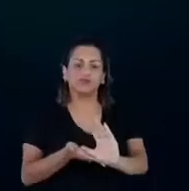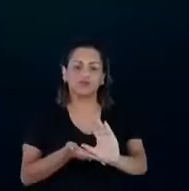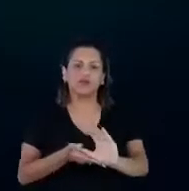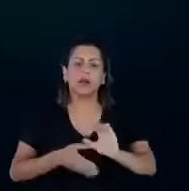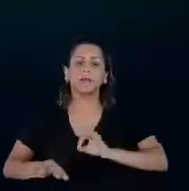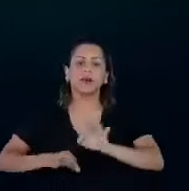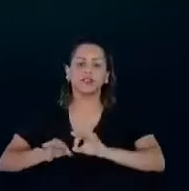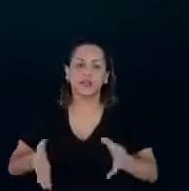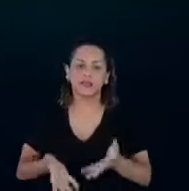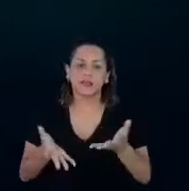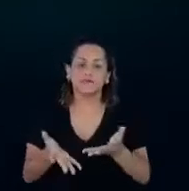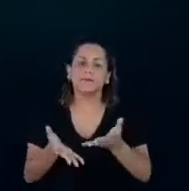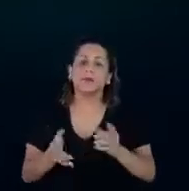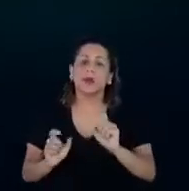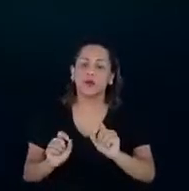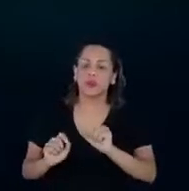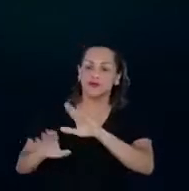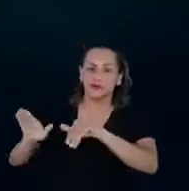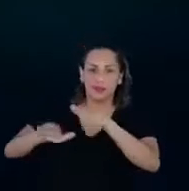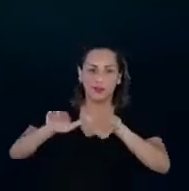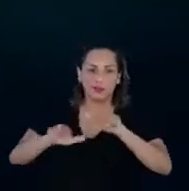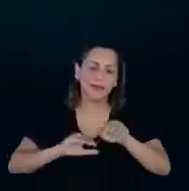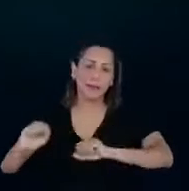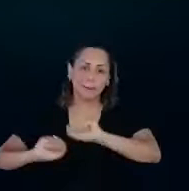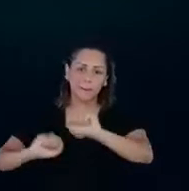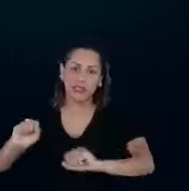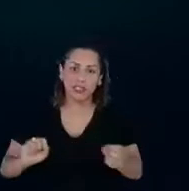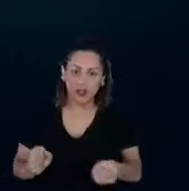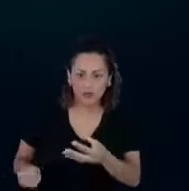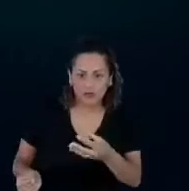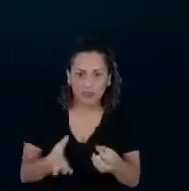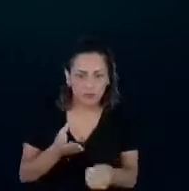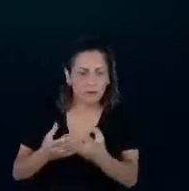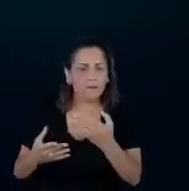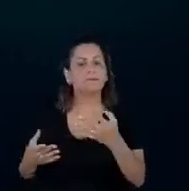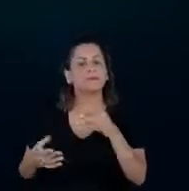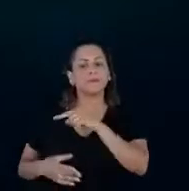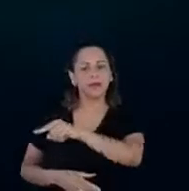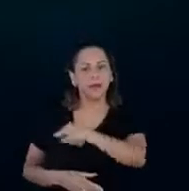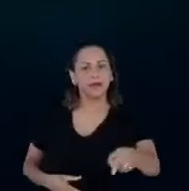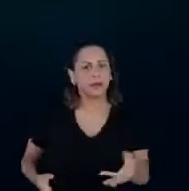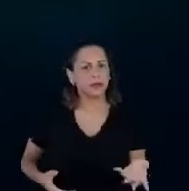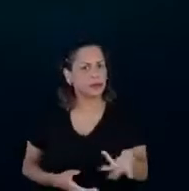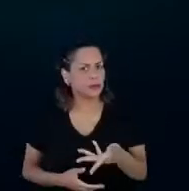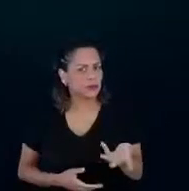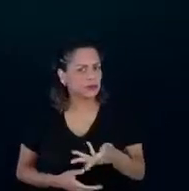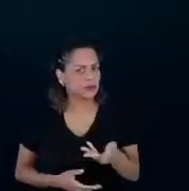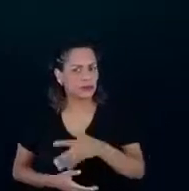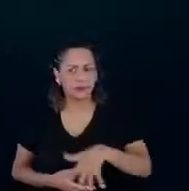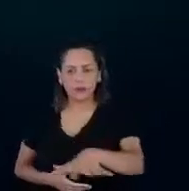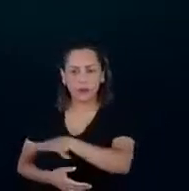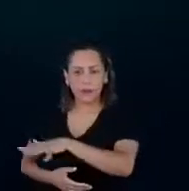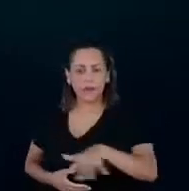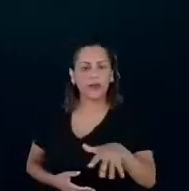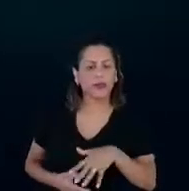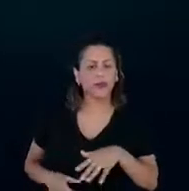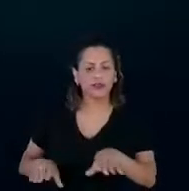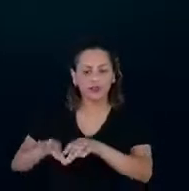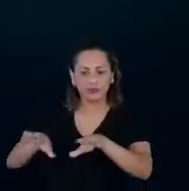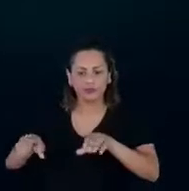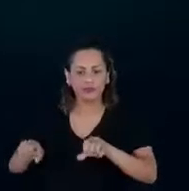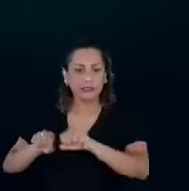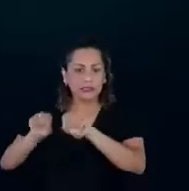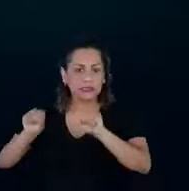públicas as startups, as empresas de inovação, e elas são aceleradas dentro desse ambiente, desse ecossistema de inovação